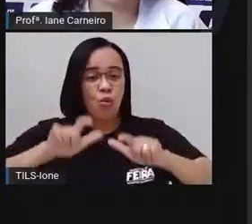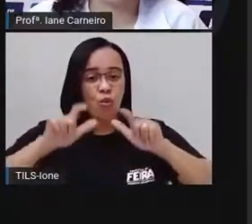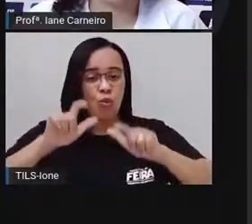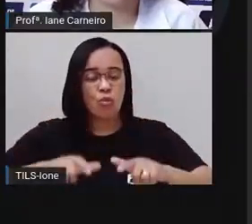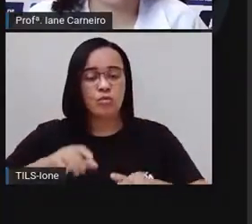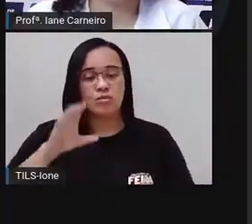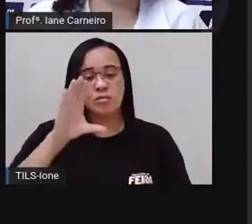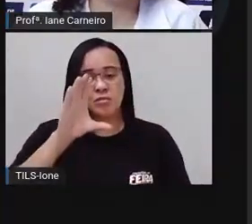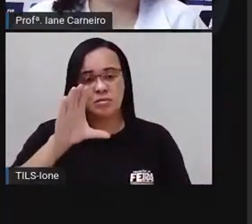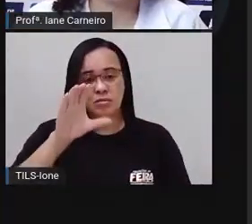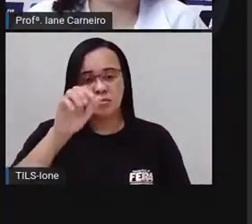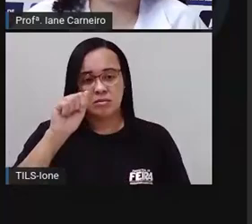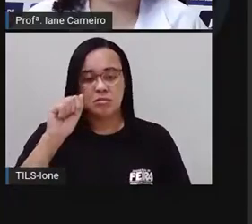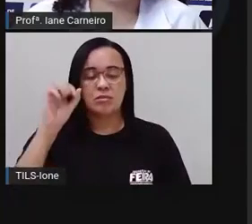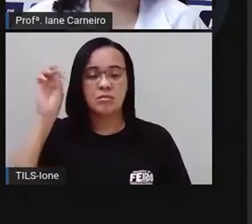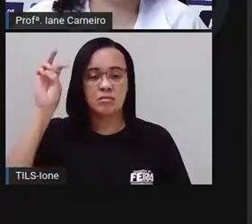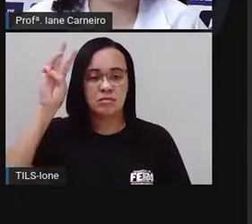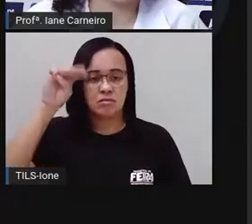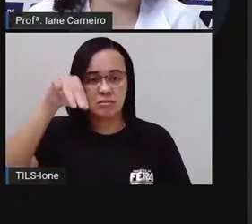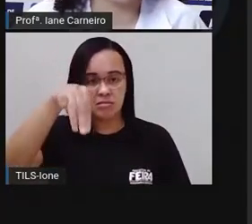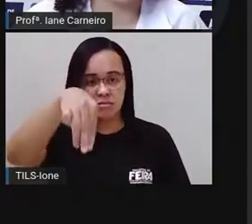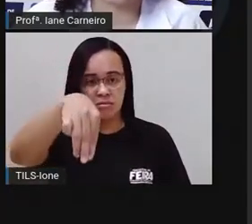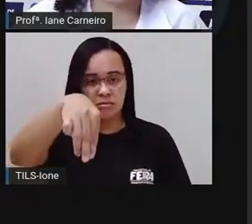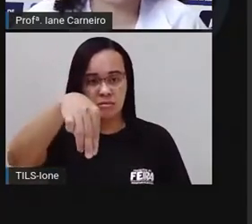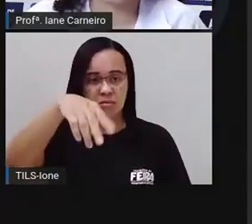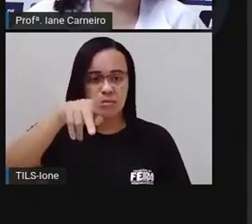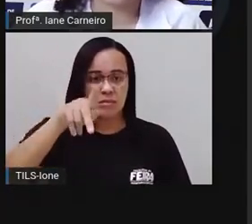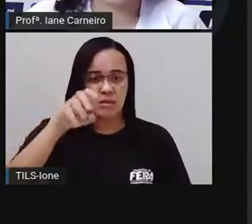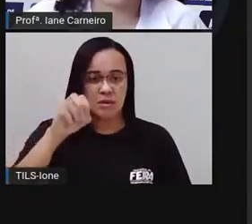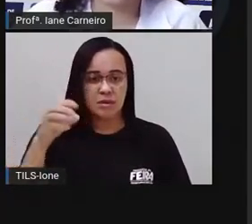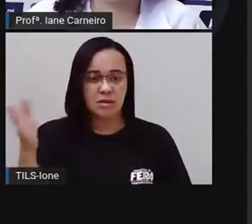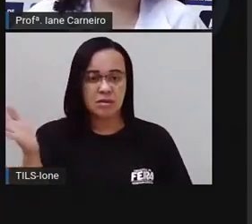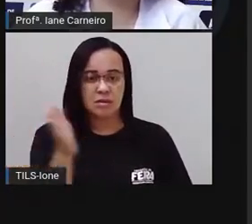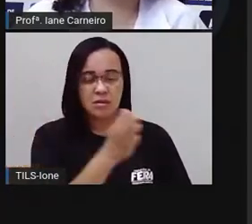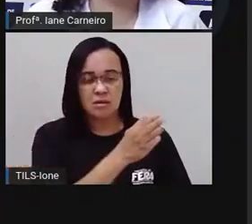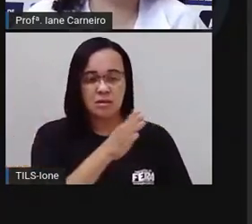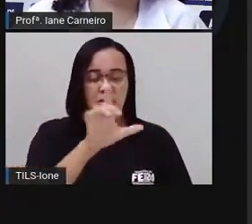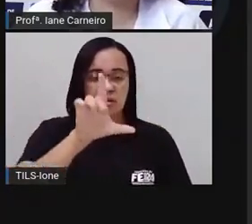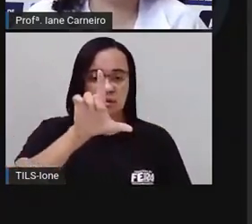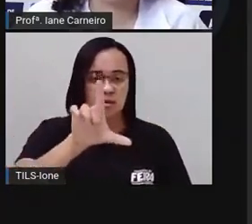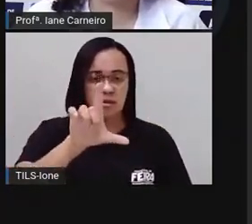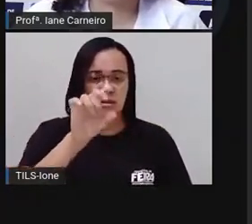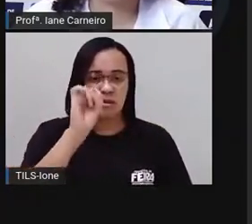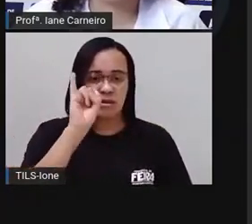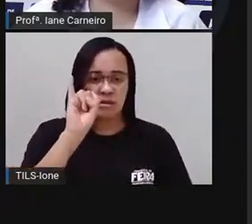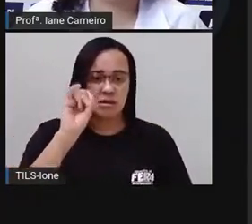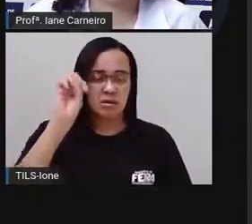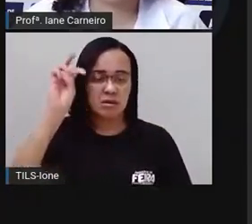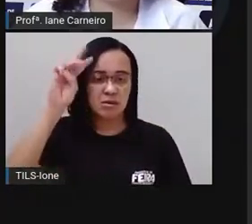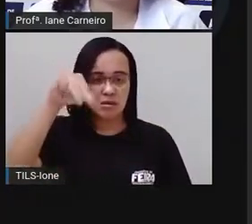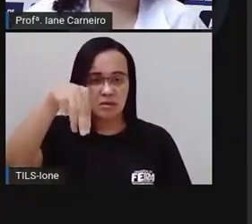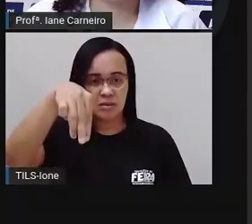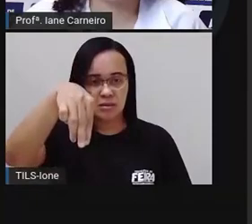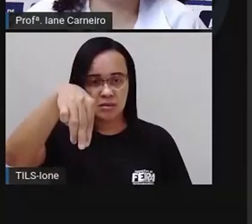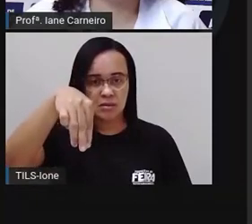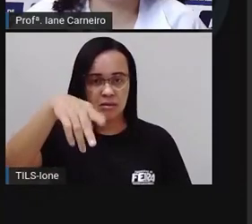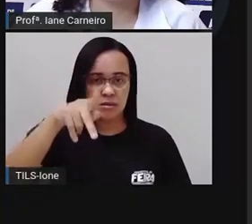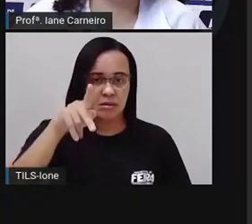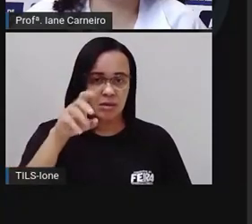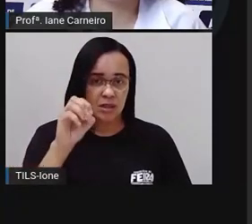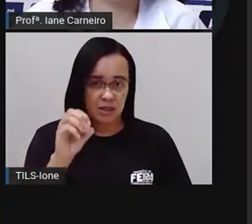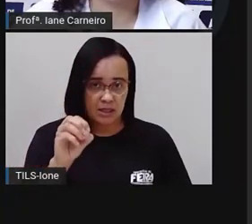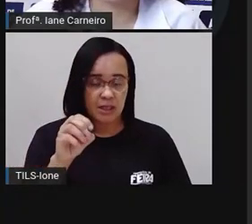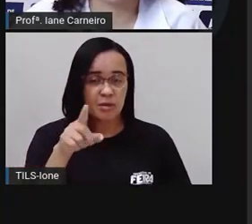Limpo. Aqui tá o anel, ó, o contorno, né? E aí a Pró, aqui tá o Parque da Lagoa, ó.